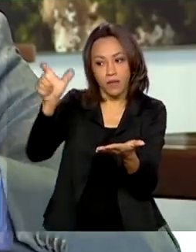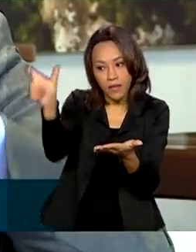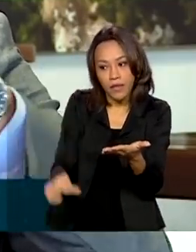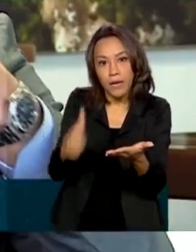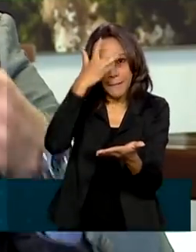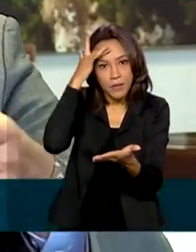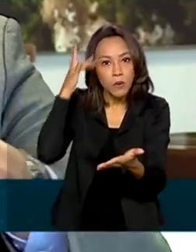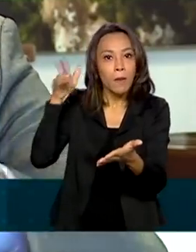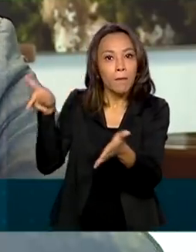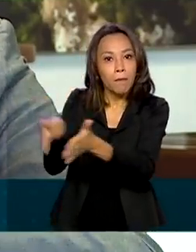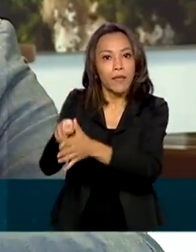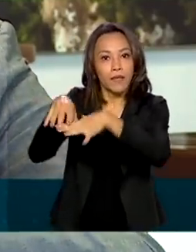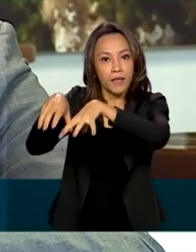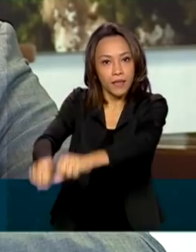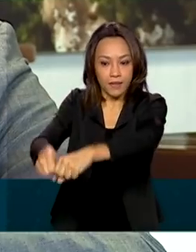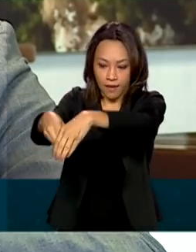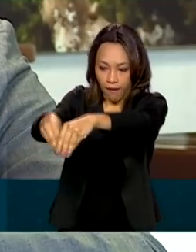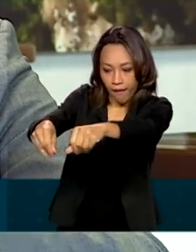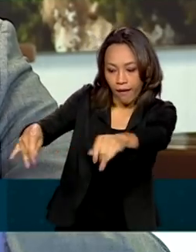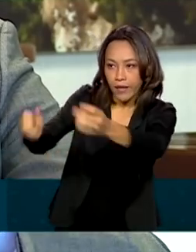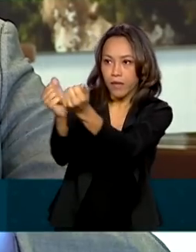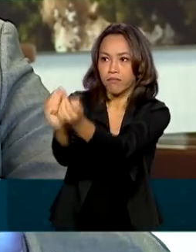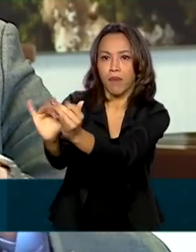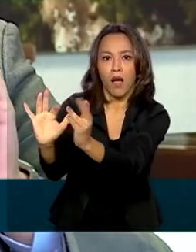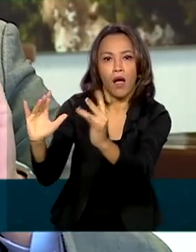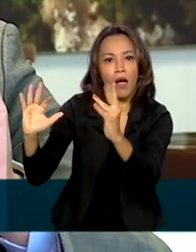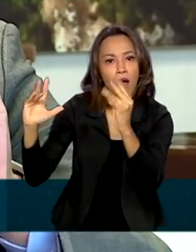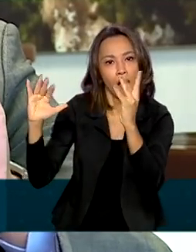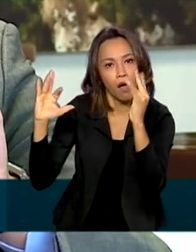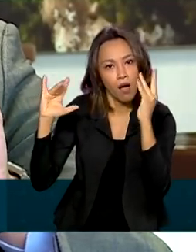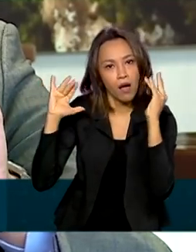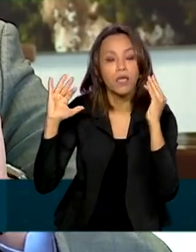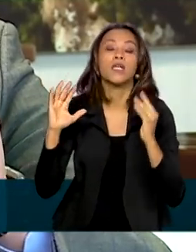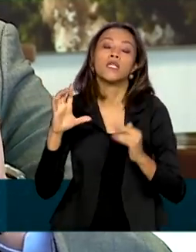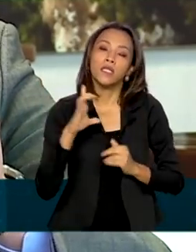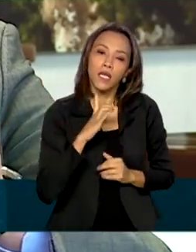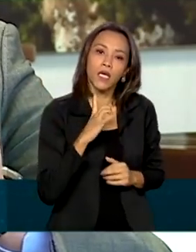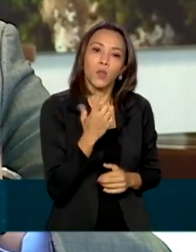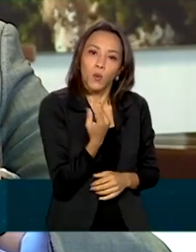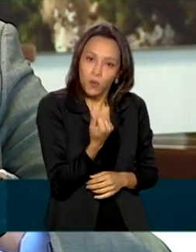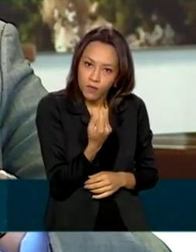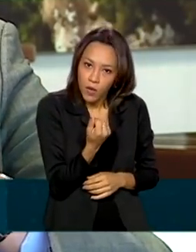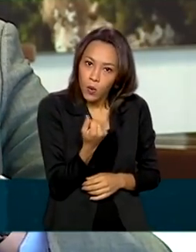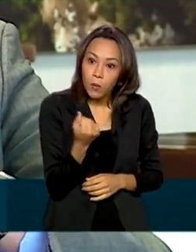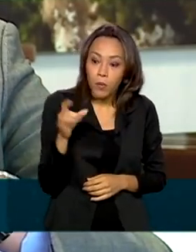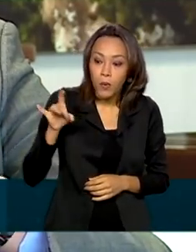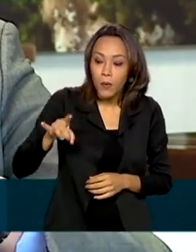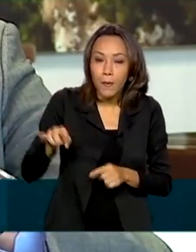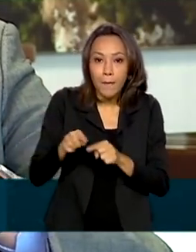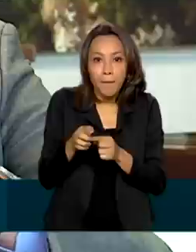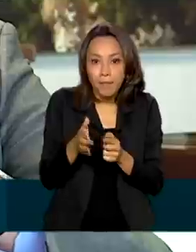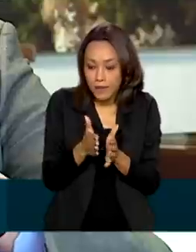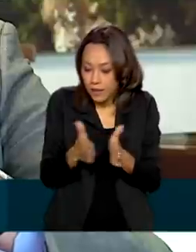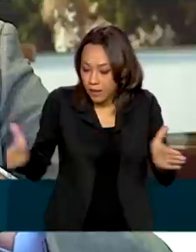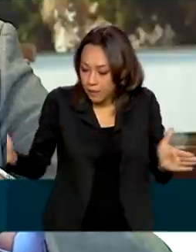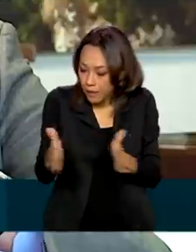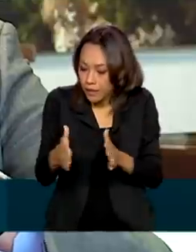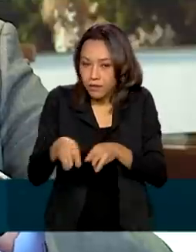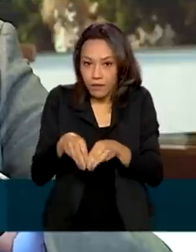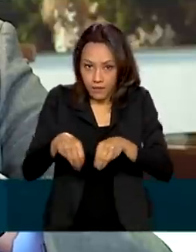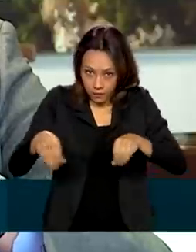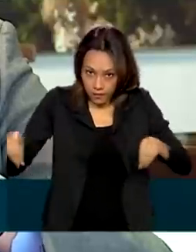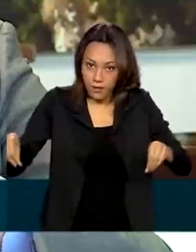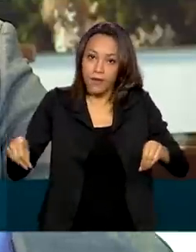excesso ou a recuperação em andamento, há um preço estabelecido, por exemplo, por hectare e a pessoa recebe